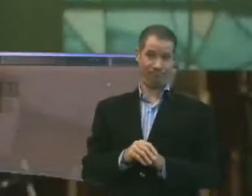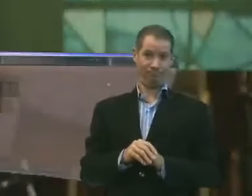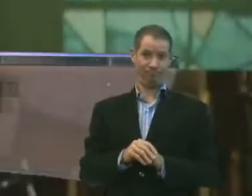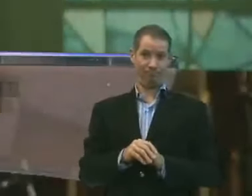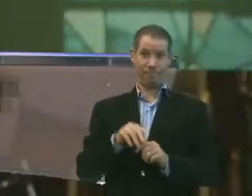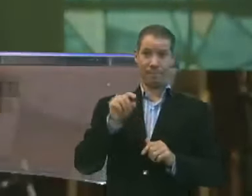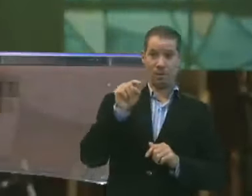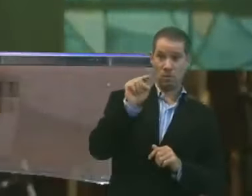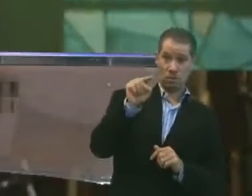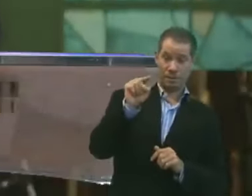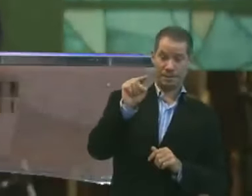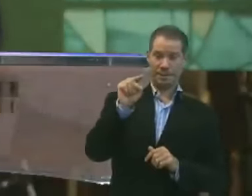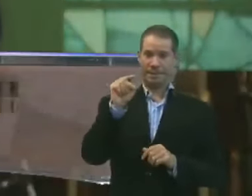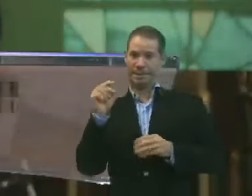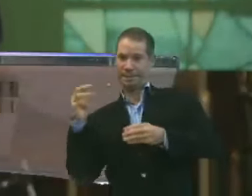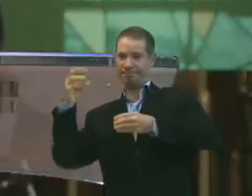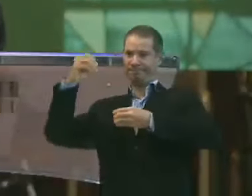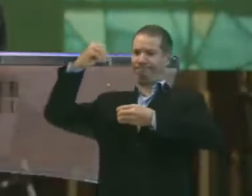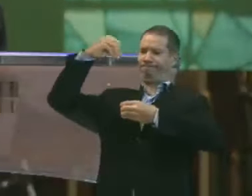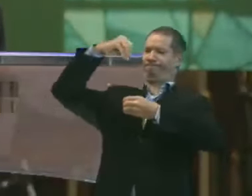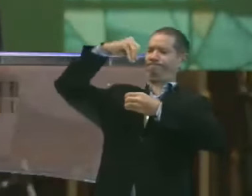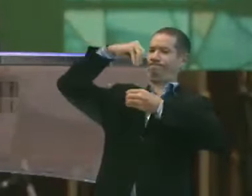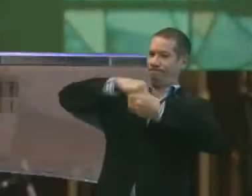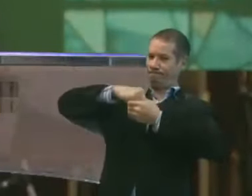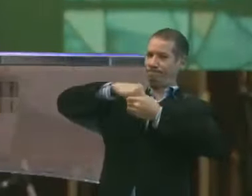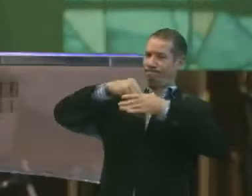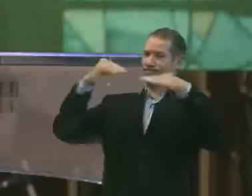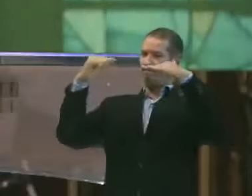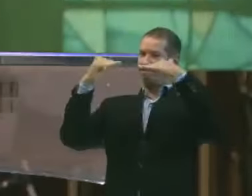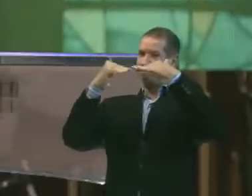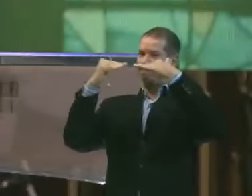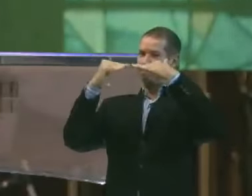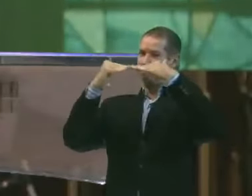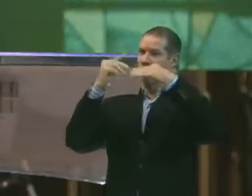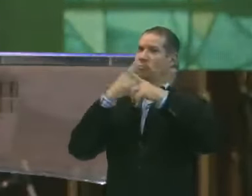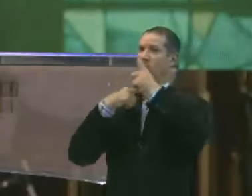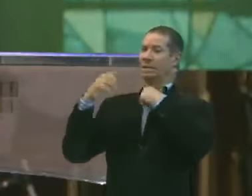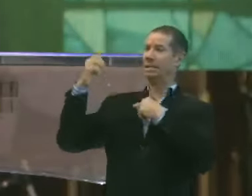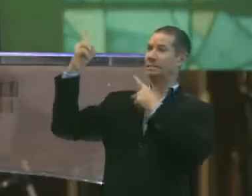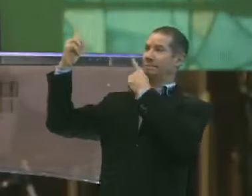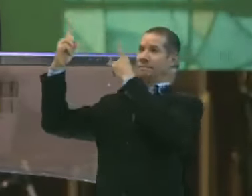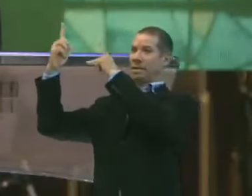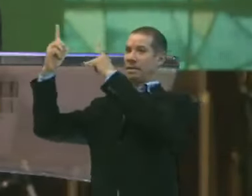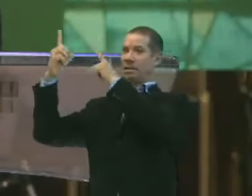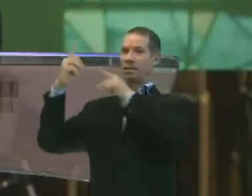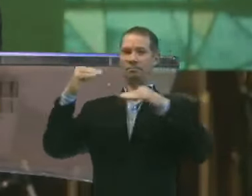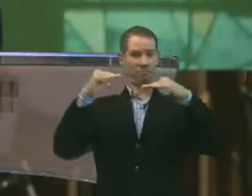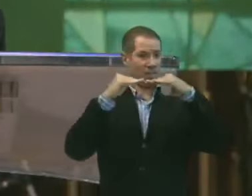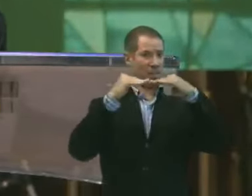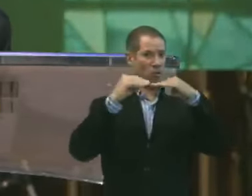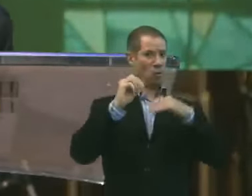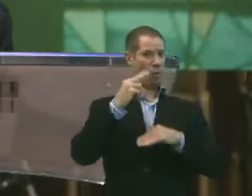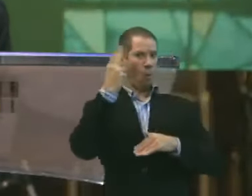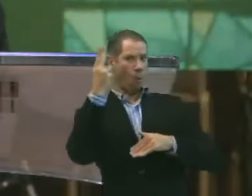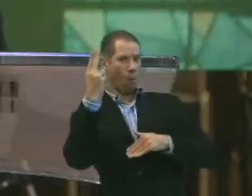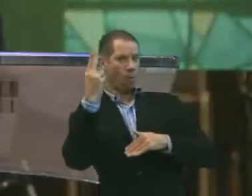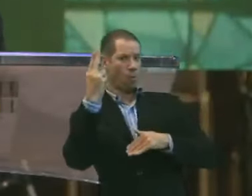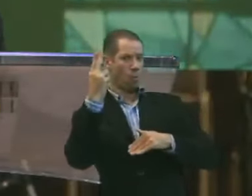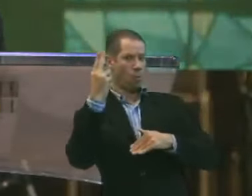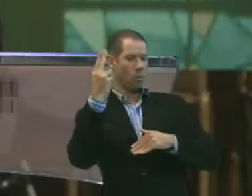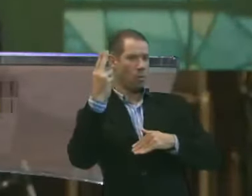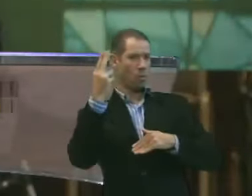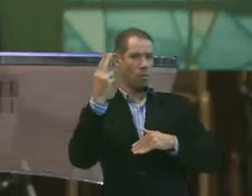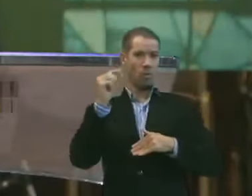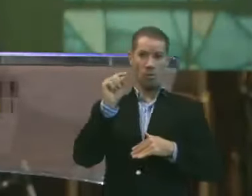Você tem se encaixado no centro da vontade de Deus? Ou tem sido conduzido